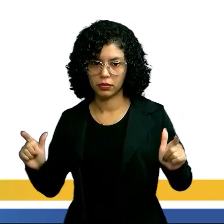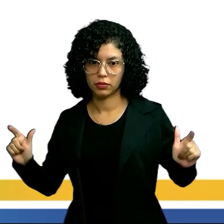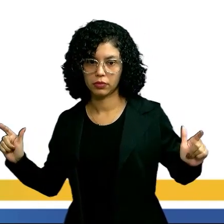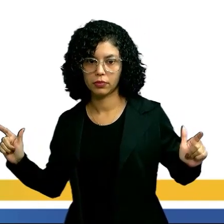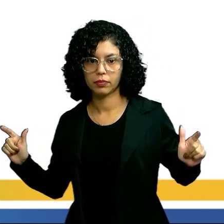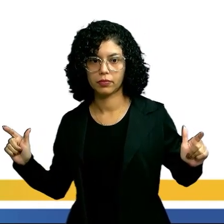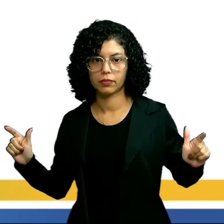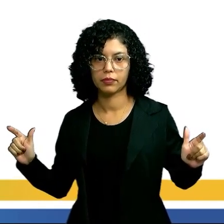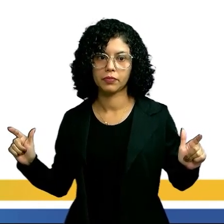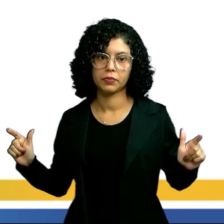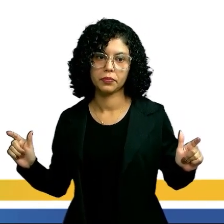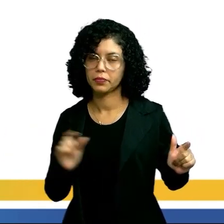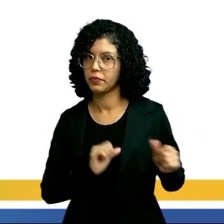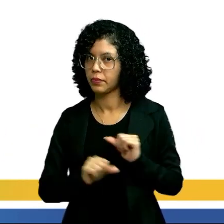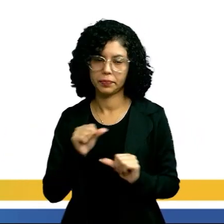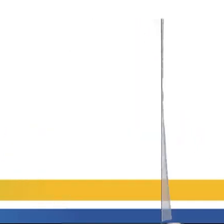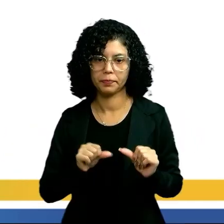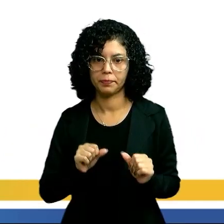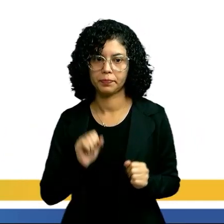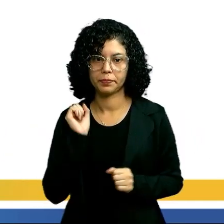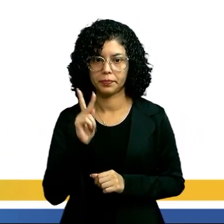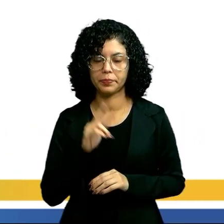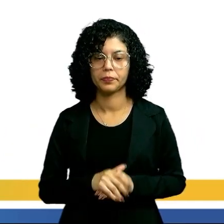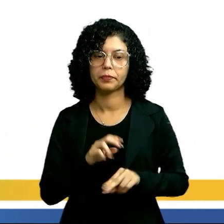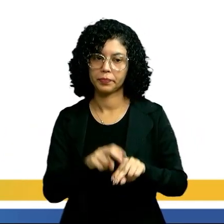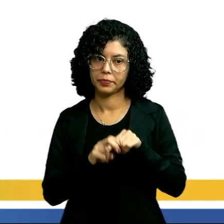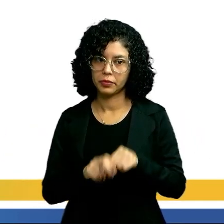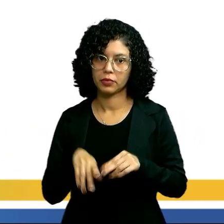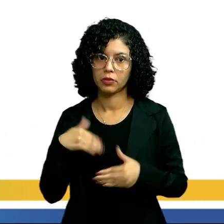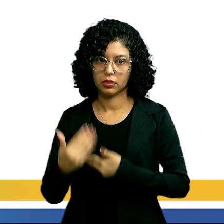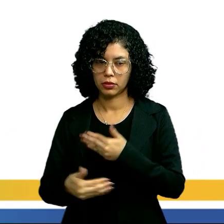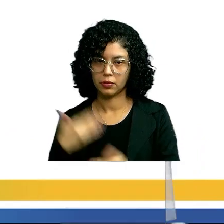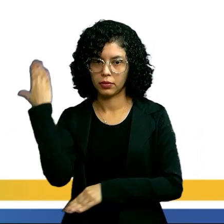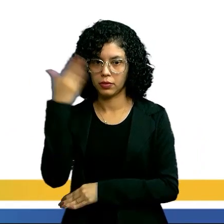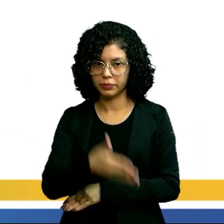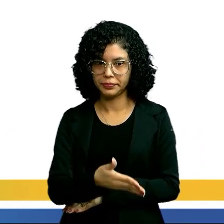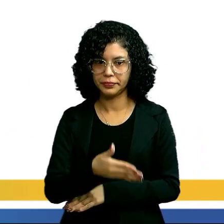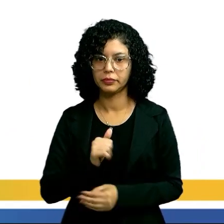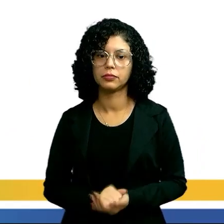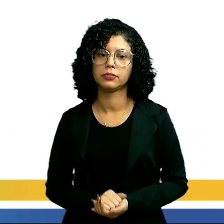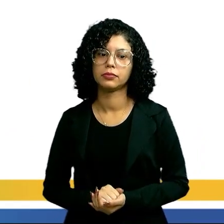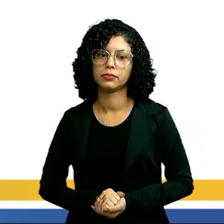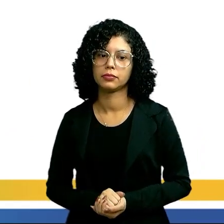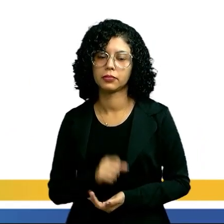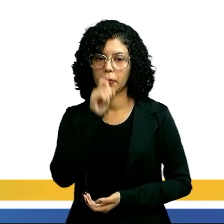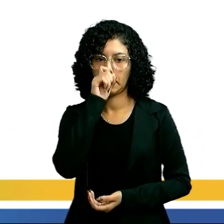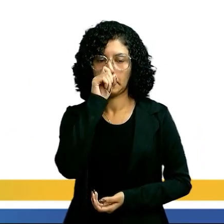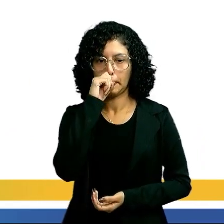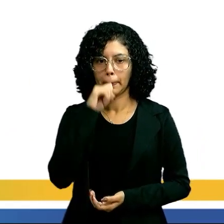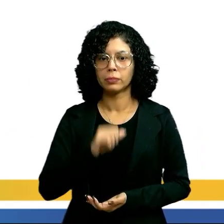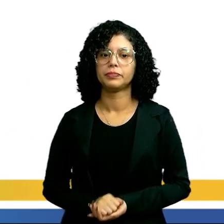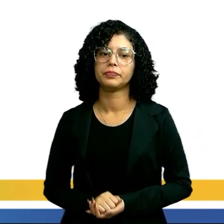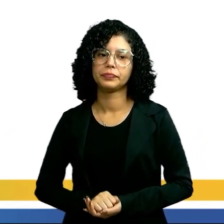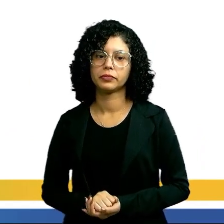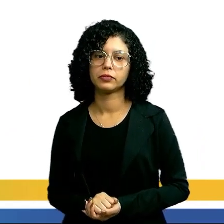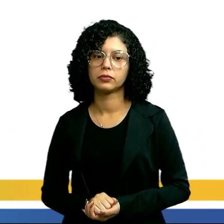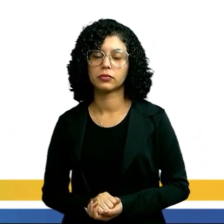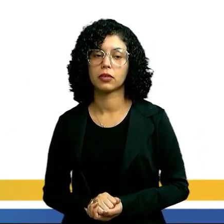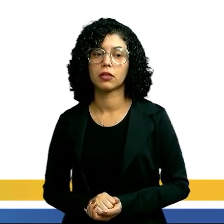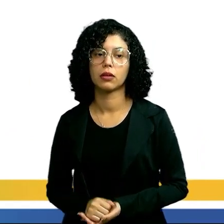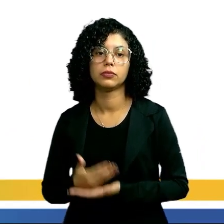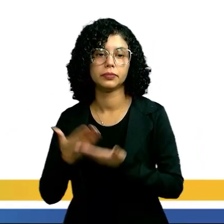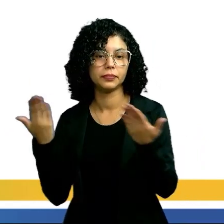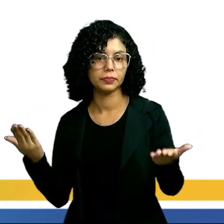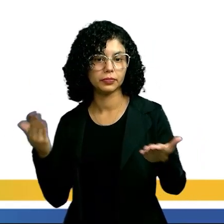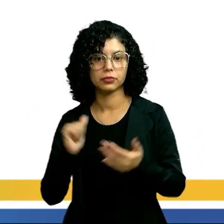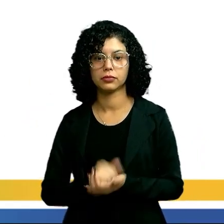metamorfose. Ele não muda, tá? Por isso que ele é um desenvolvimento direto. Não tem essa metamorfose toda. Então,